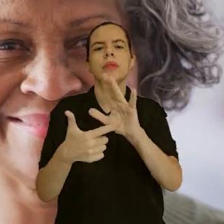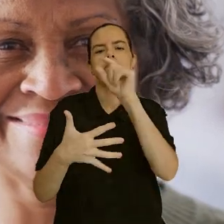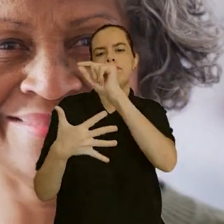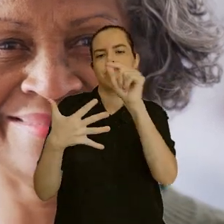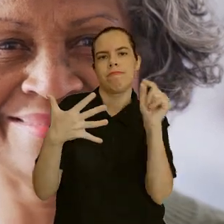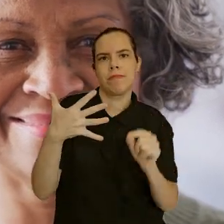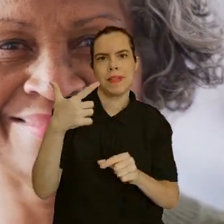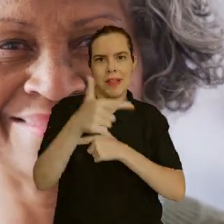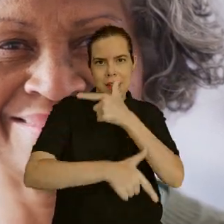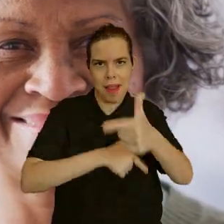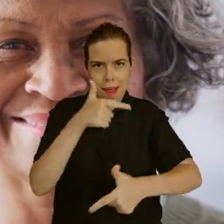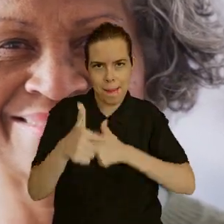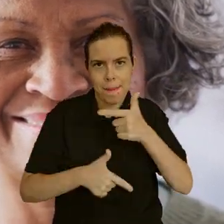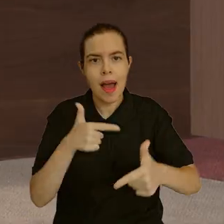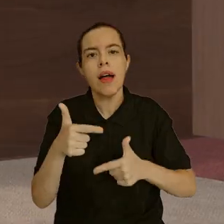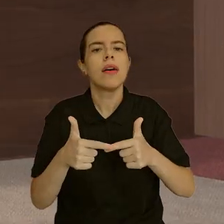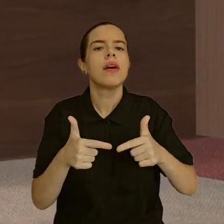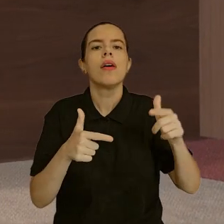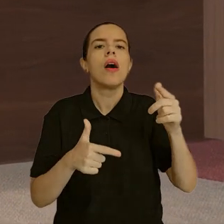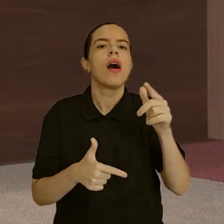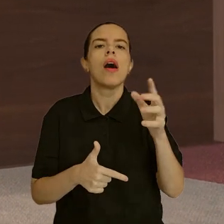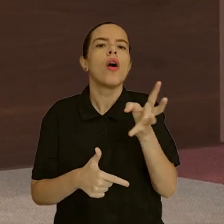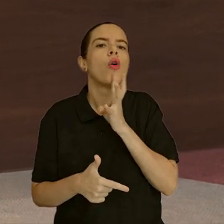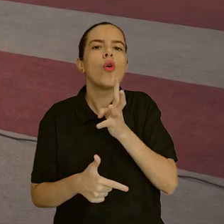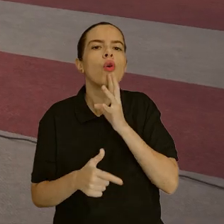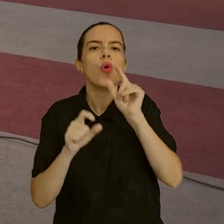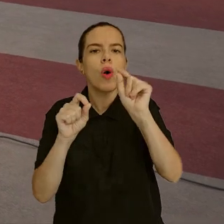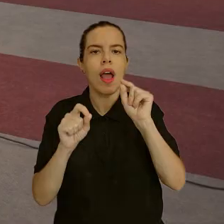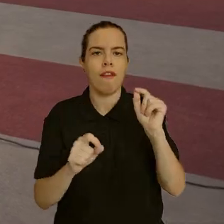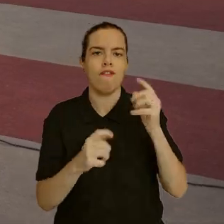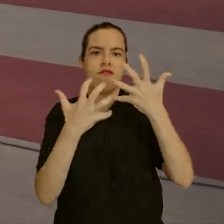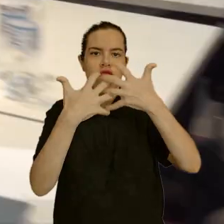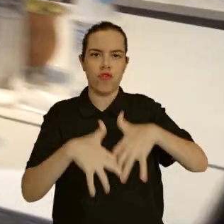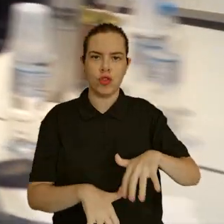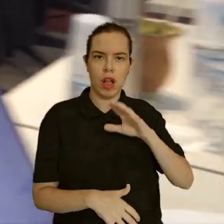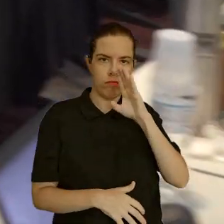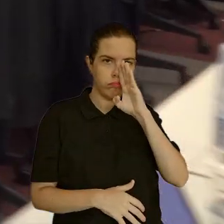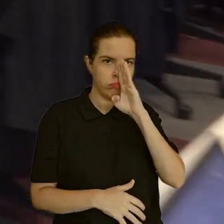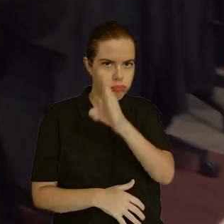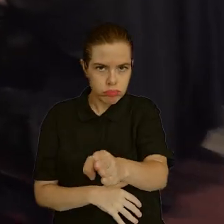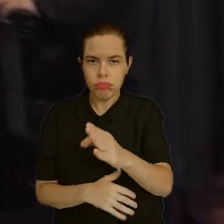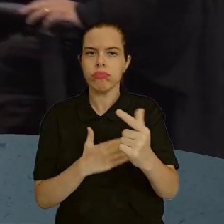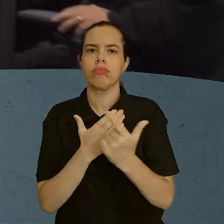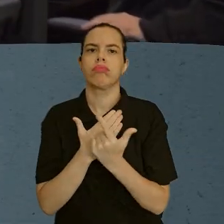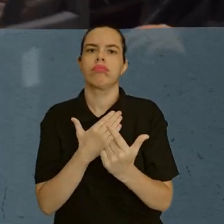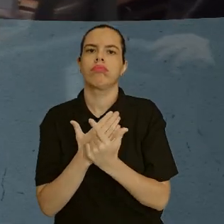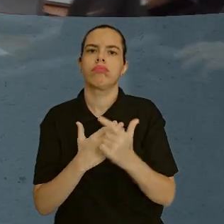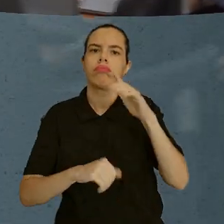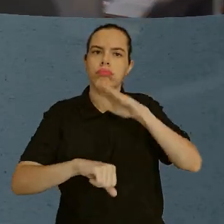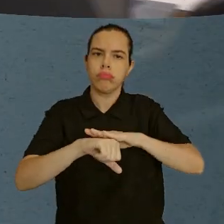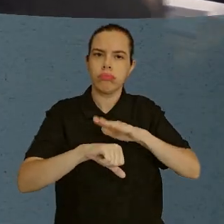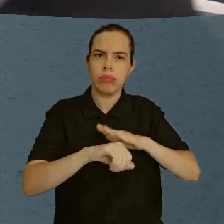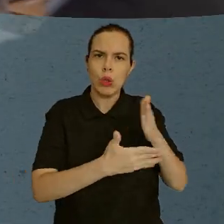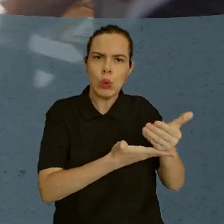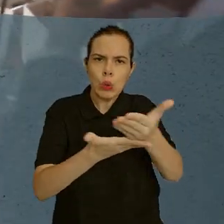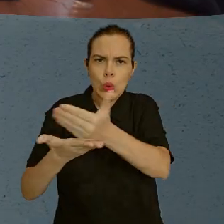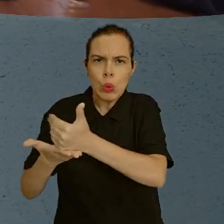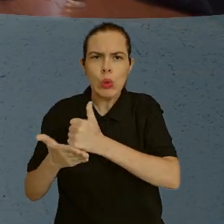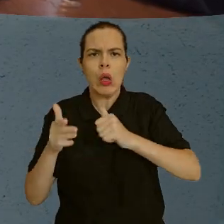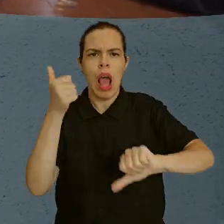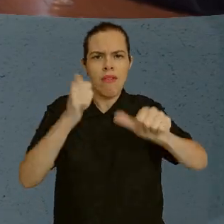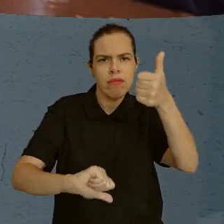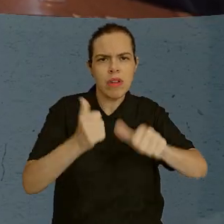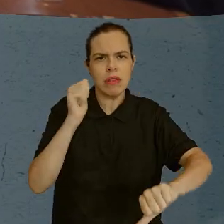algumas frentes desse trabalho. A mais conhecida é a função de acusador, aquela que é exercida na apuração de